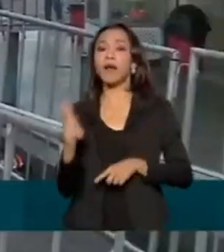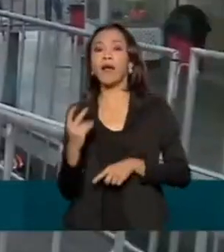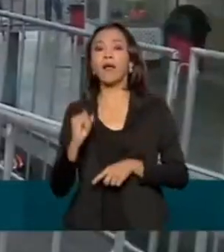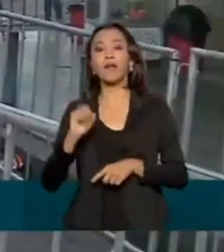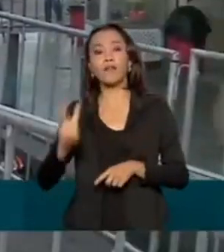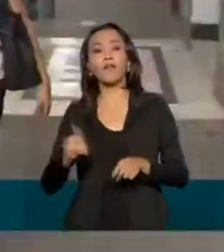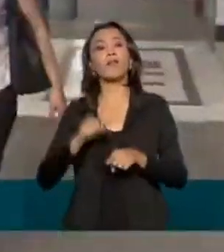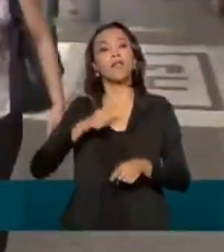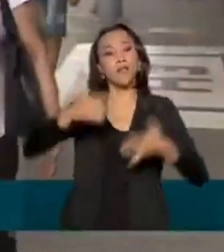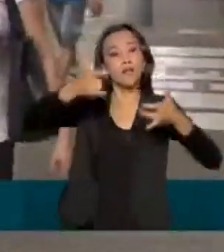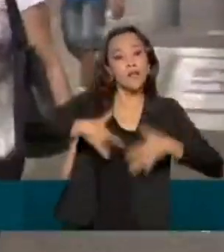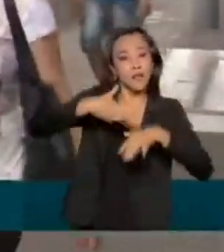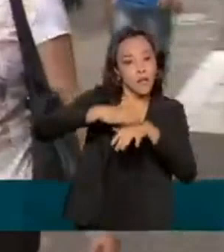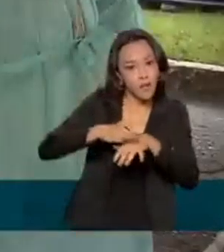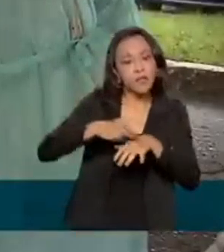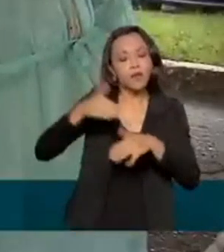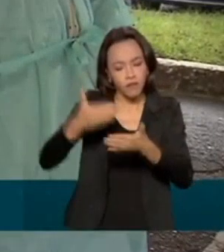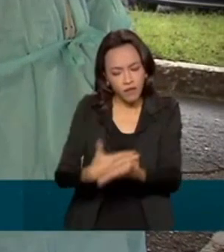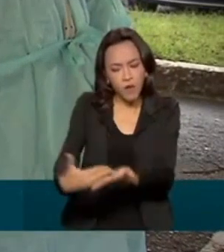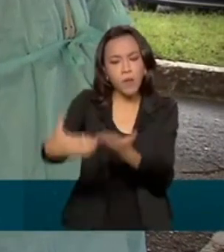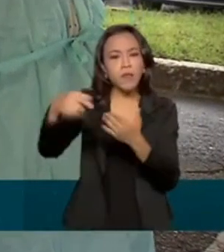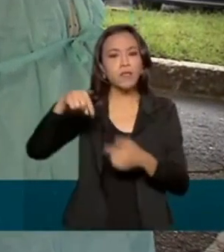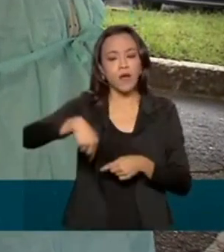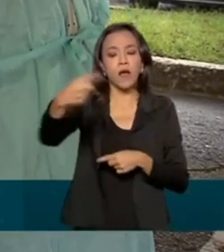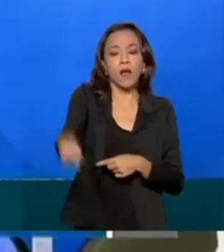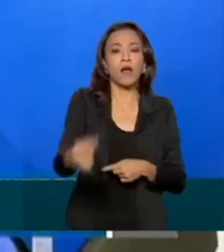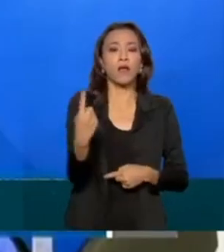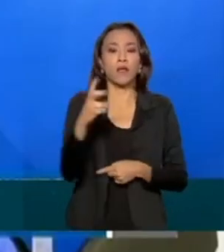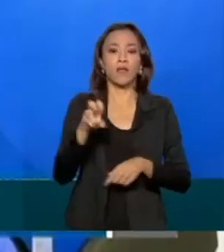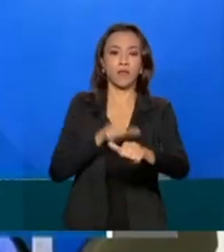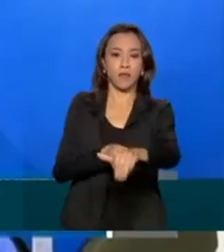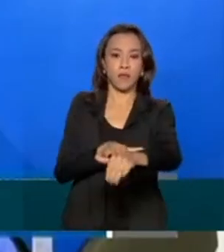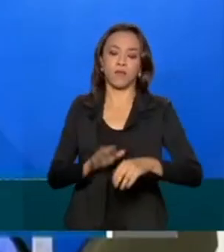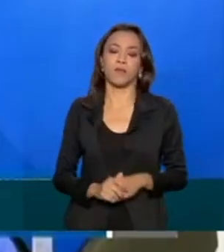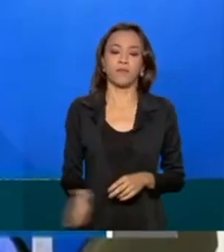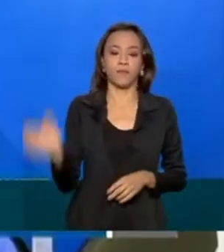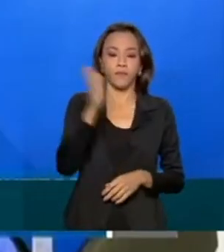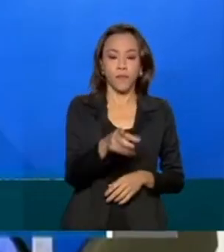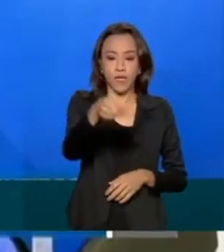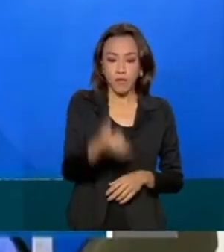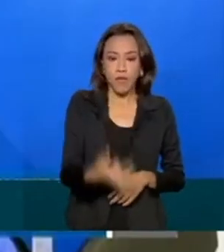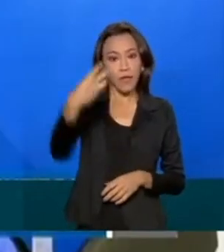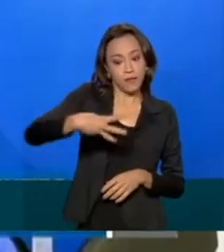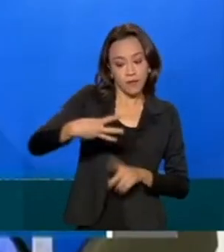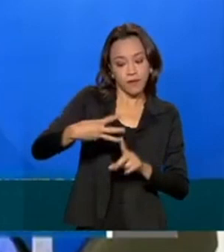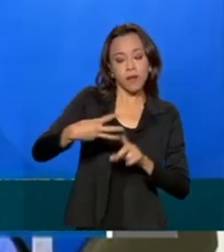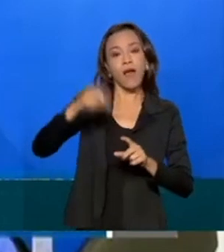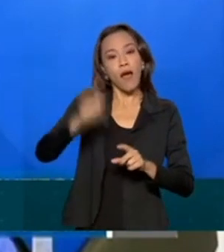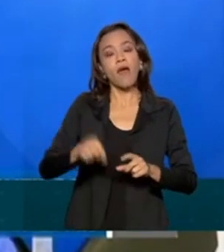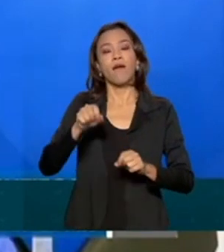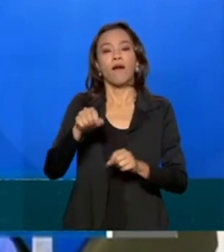dessa terceira dose deve começar a partir do dia 15 de setembro. E essa terceira dose é a vacina da Pfizer,